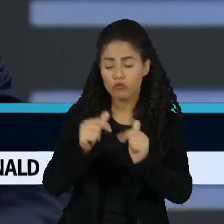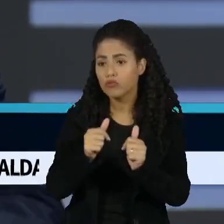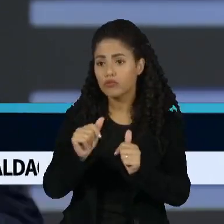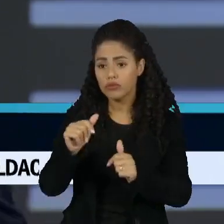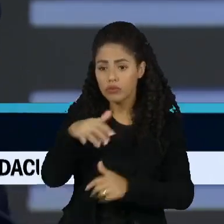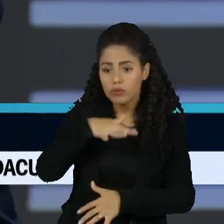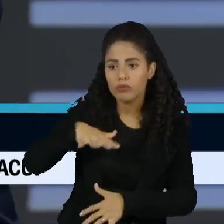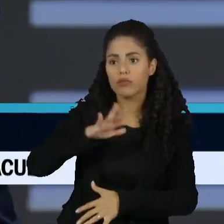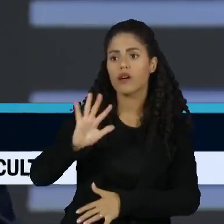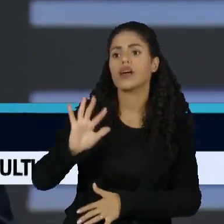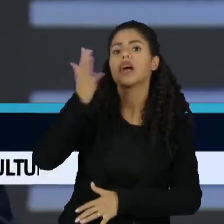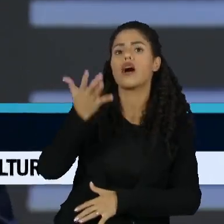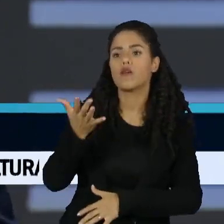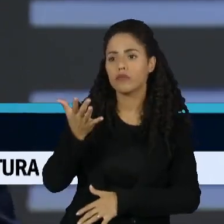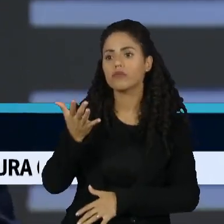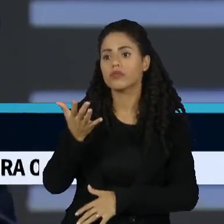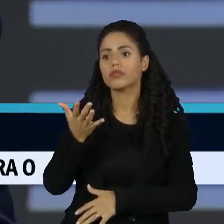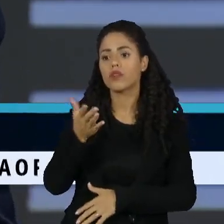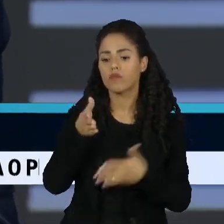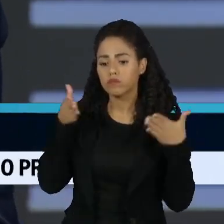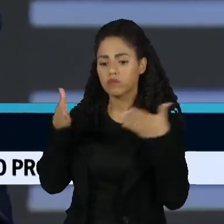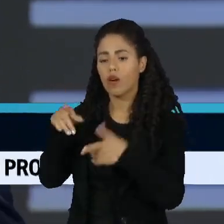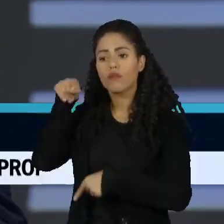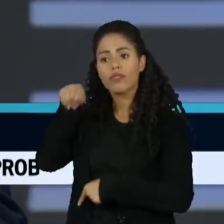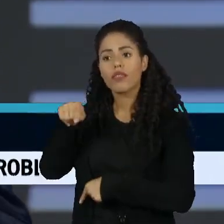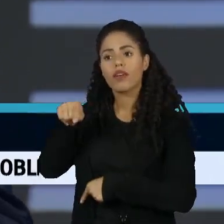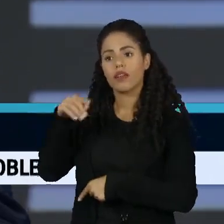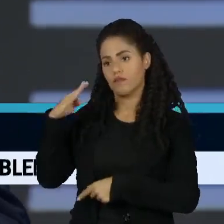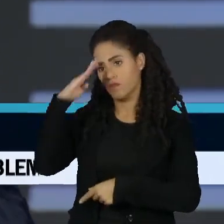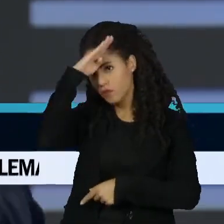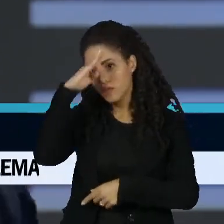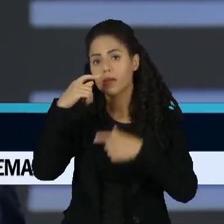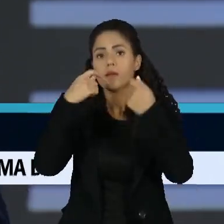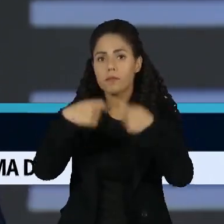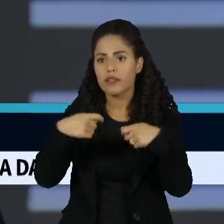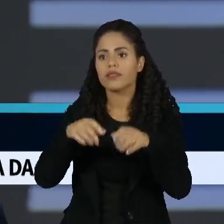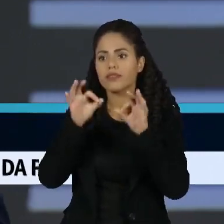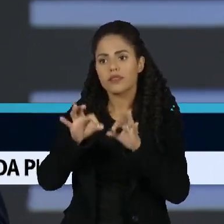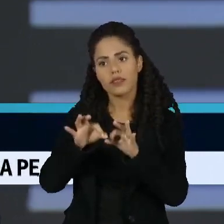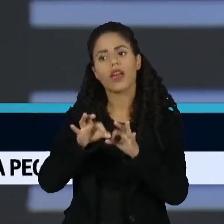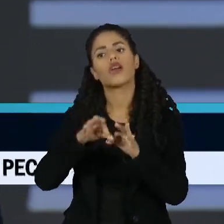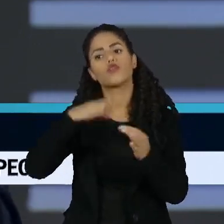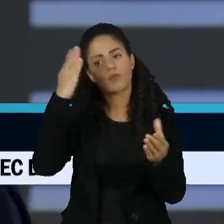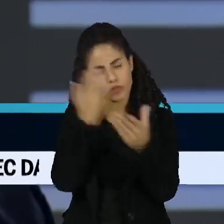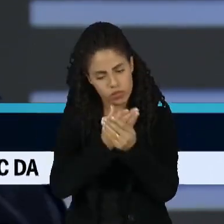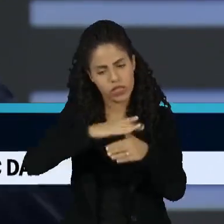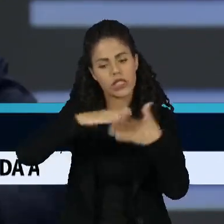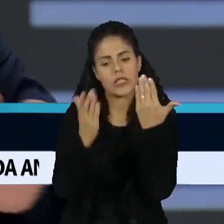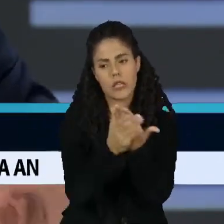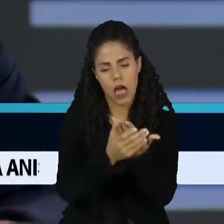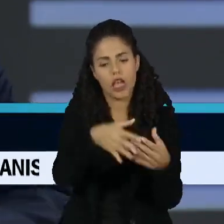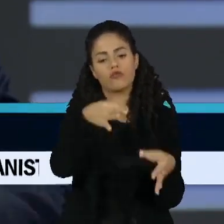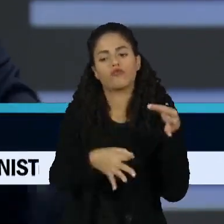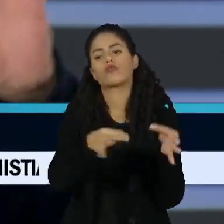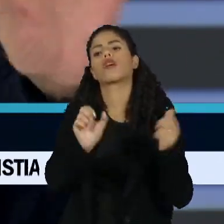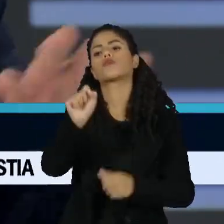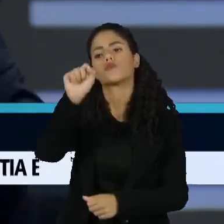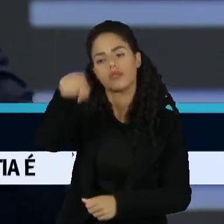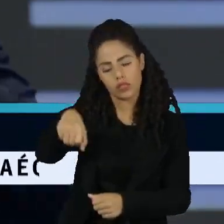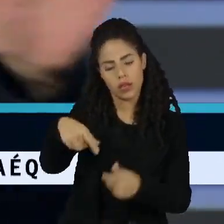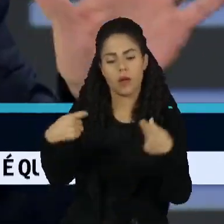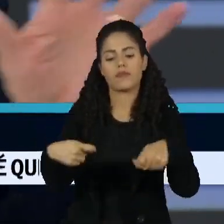do então presidente, que tem de ser devidamente processados, julgados, legítimo direito de defesa a todos,